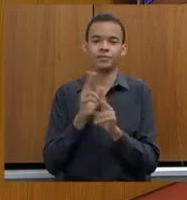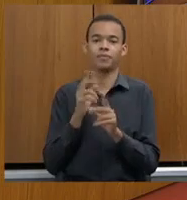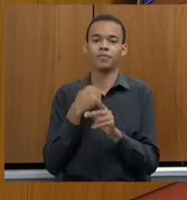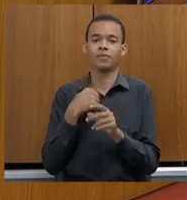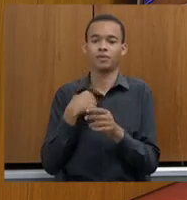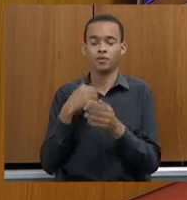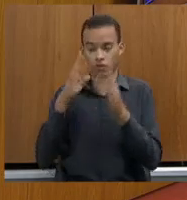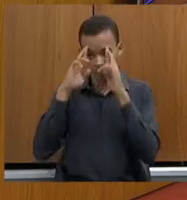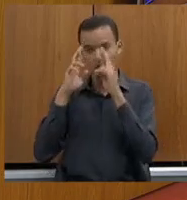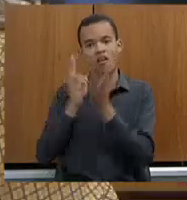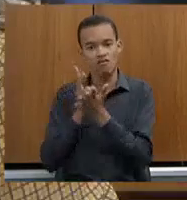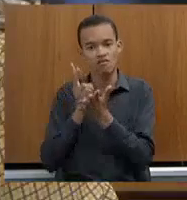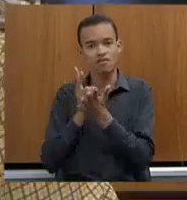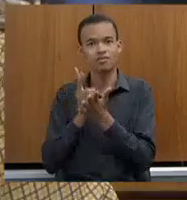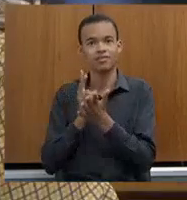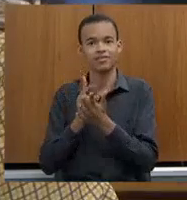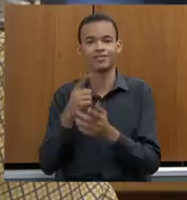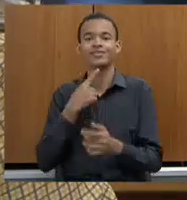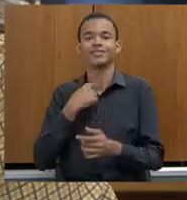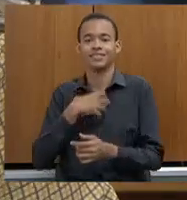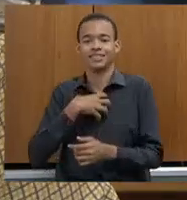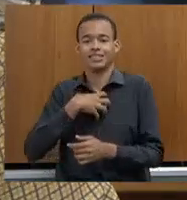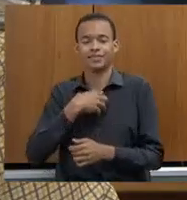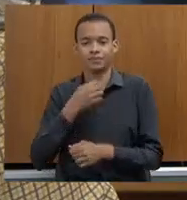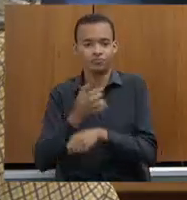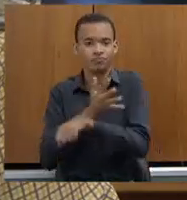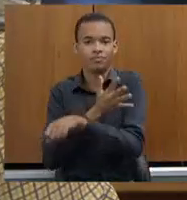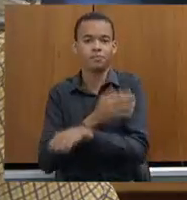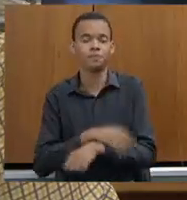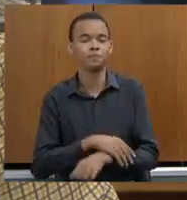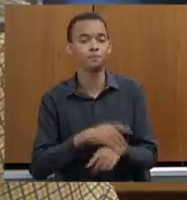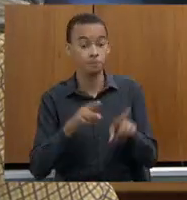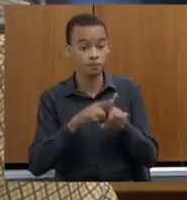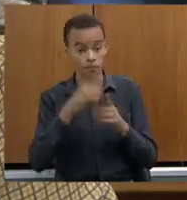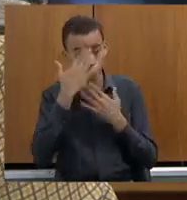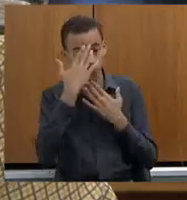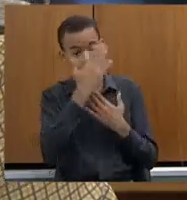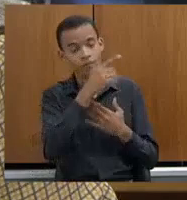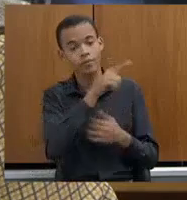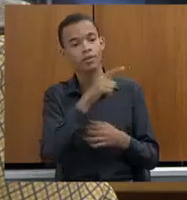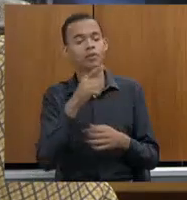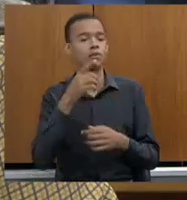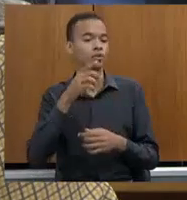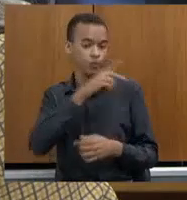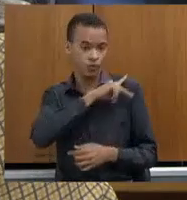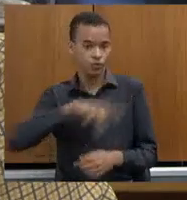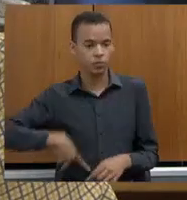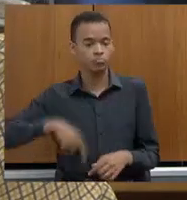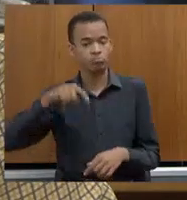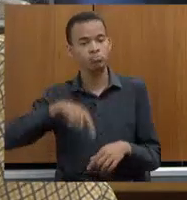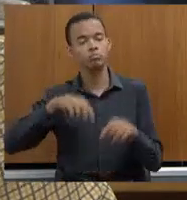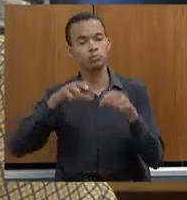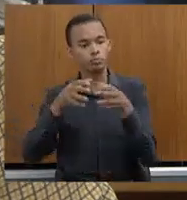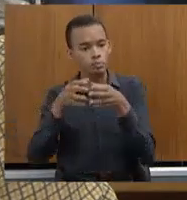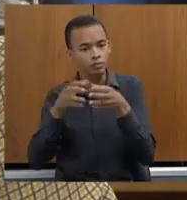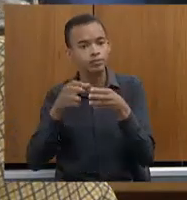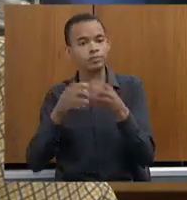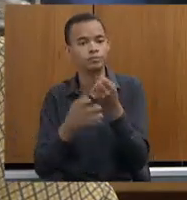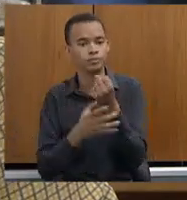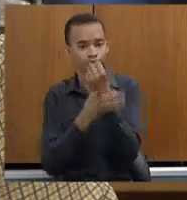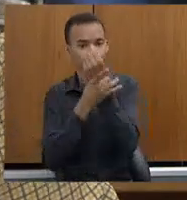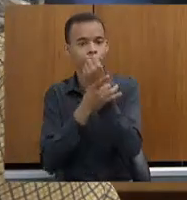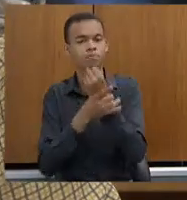excelência, não. Sobre a batuta desse presidente aqui na Comissão de Segurança, com um trabalho excepcional de